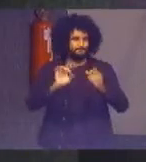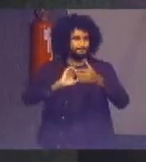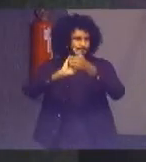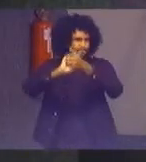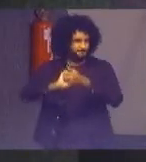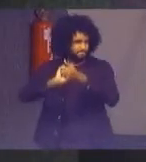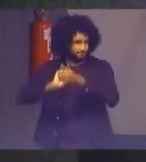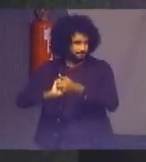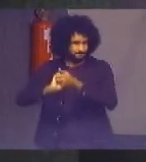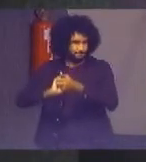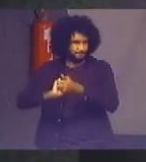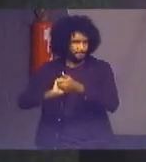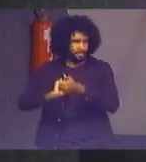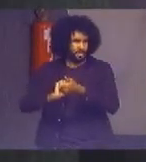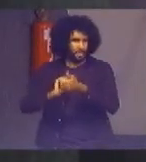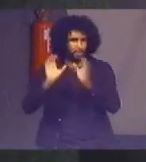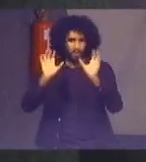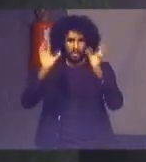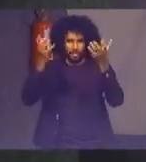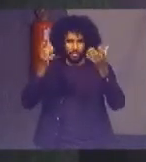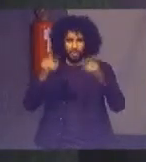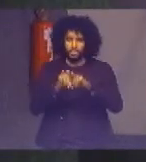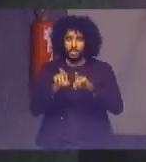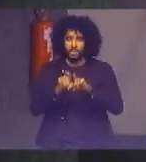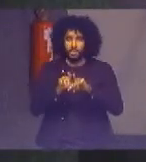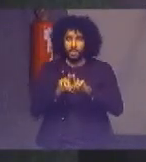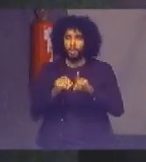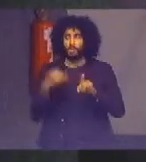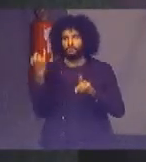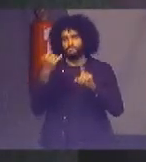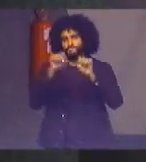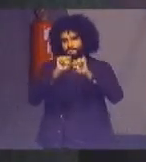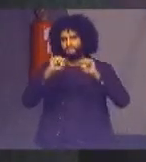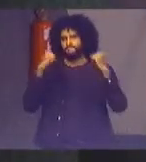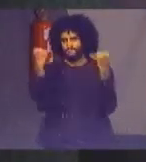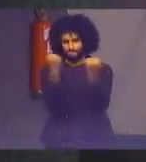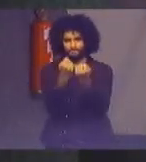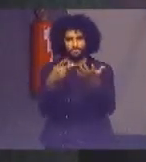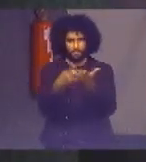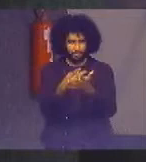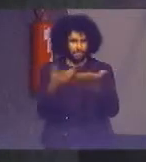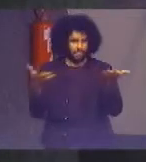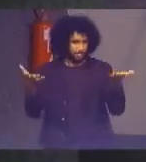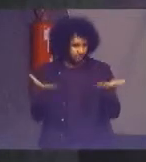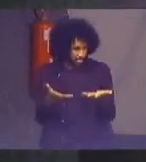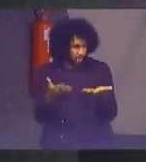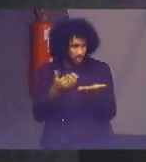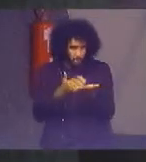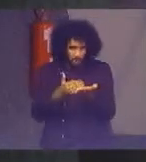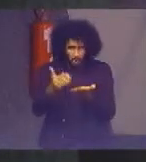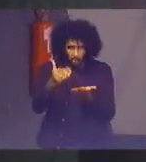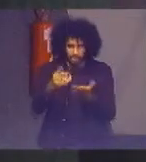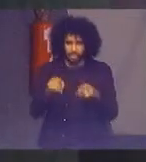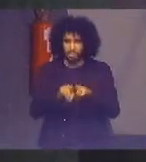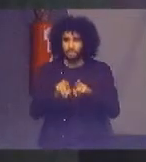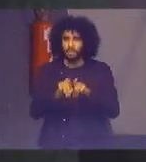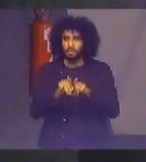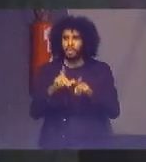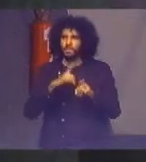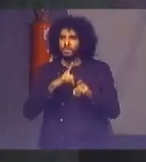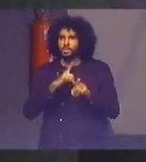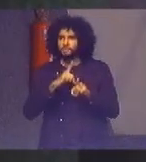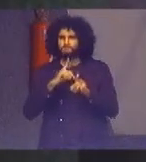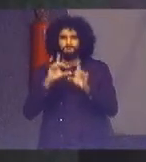deste evento, pela realização deste importante seminário, que irá examinar com a devida atenção e profundidade